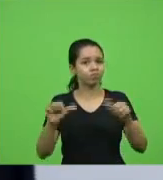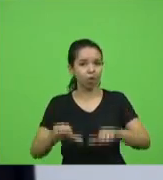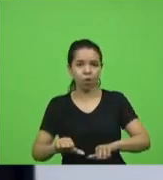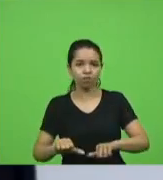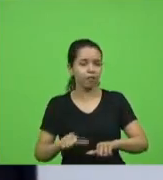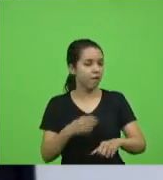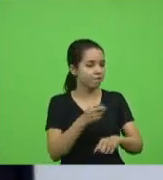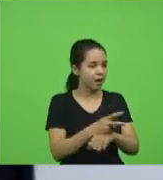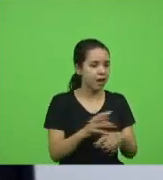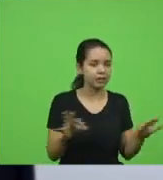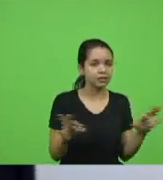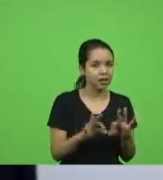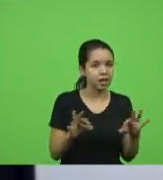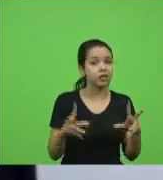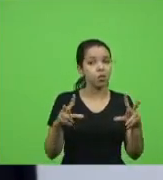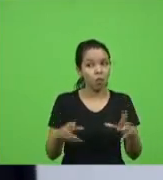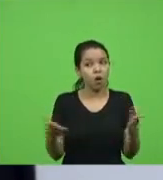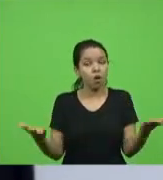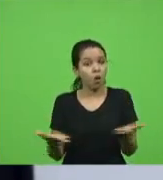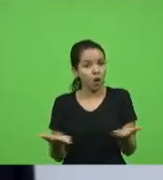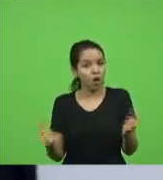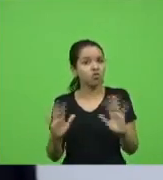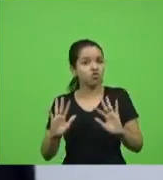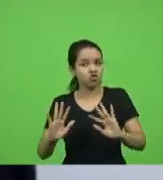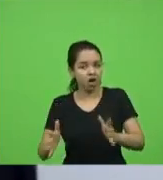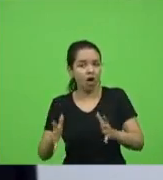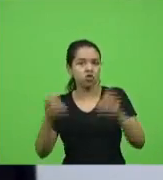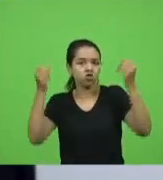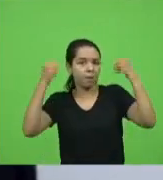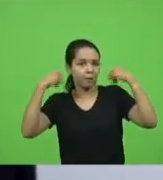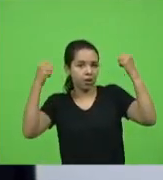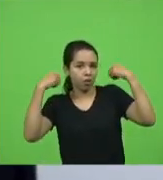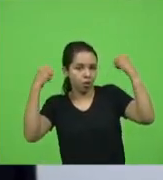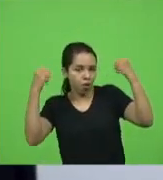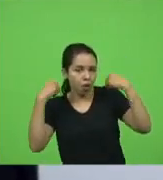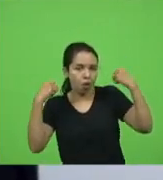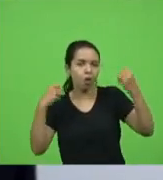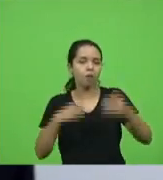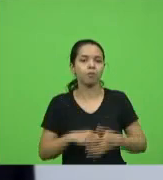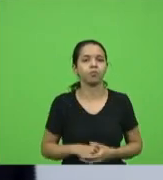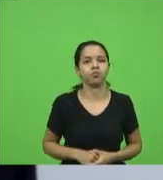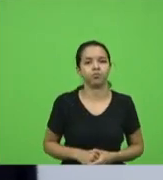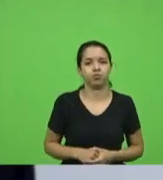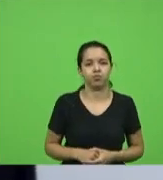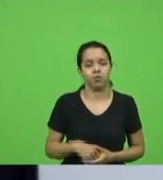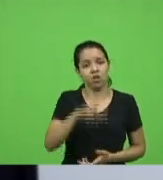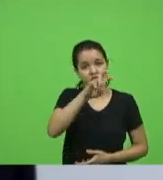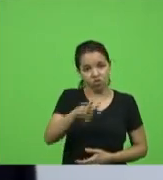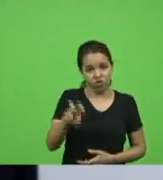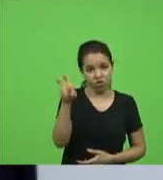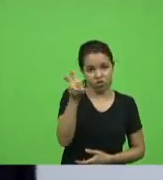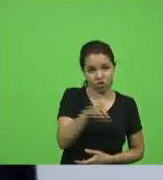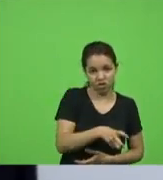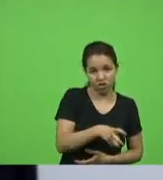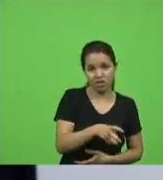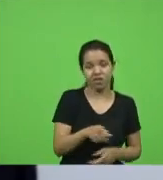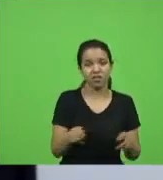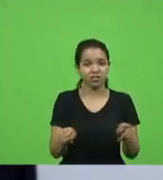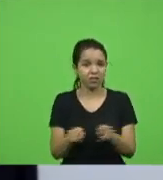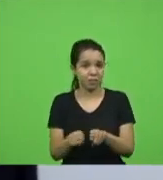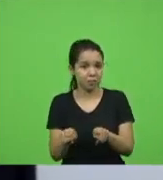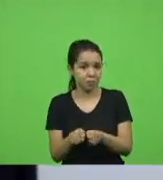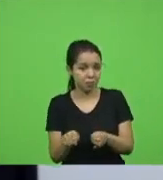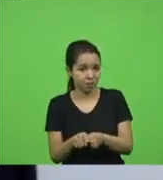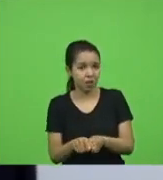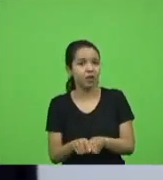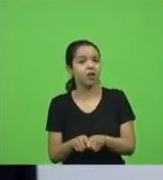como já está acontecendo em Chapecó como já está acontecendo em Xancherê como já está acontecendo